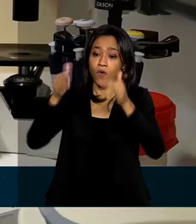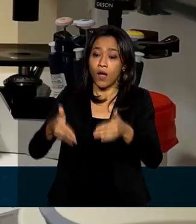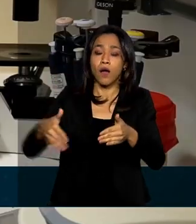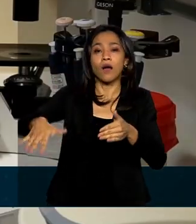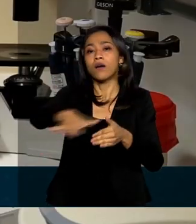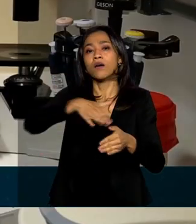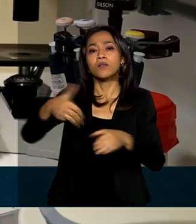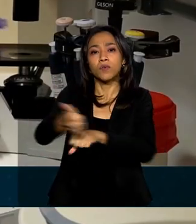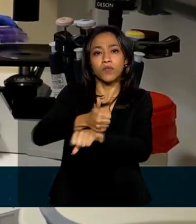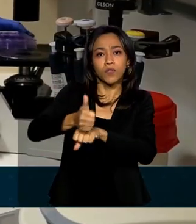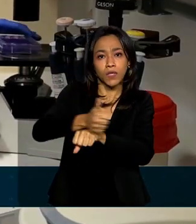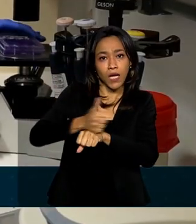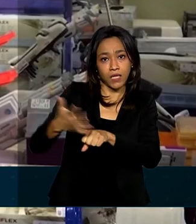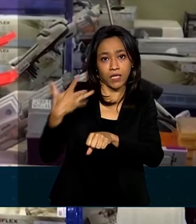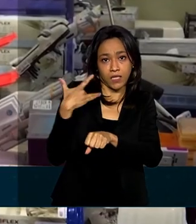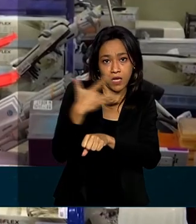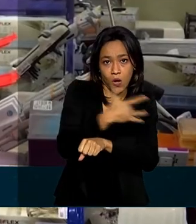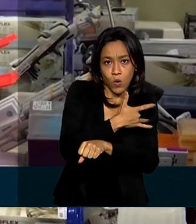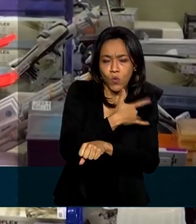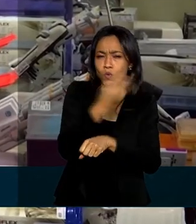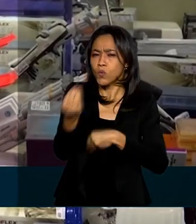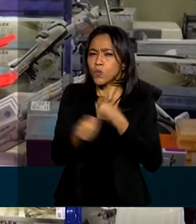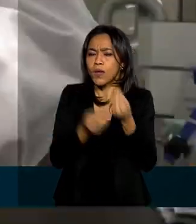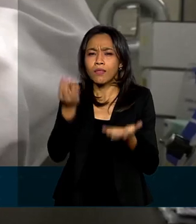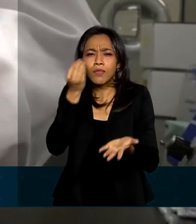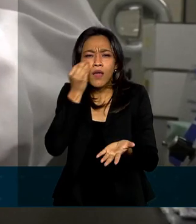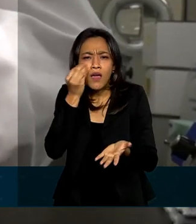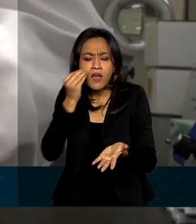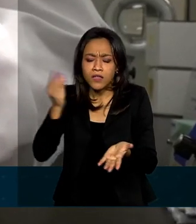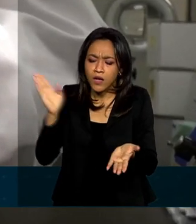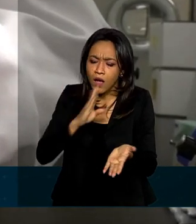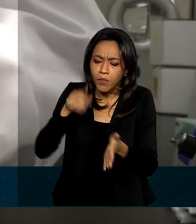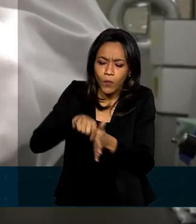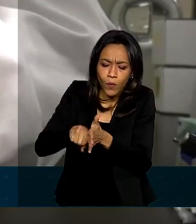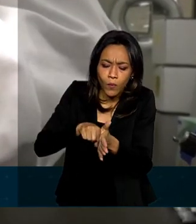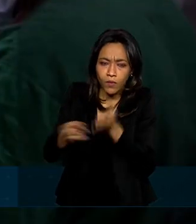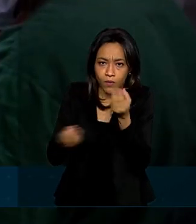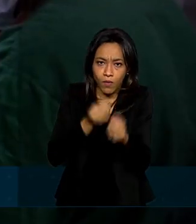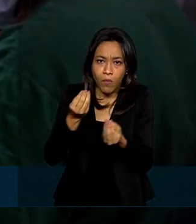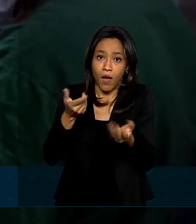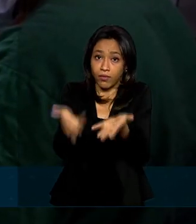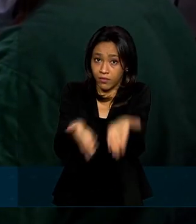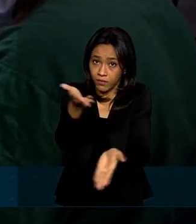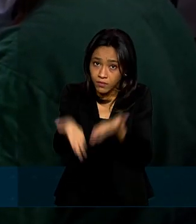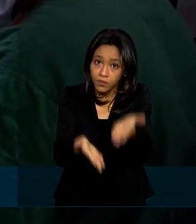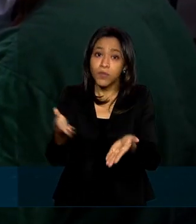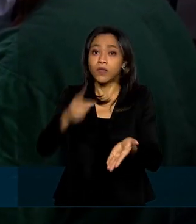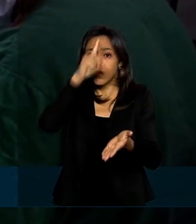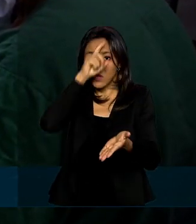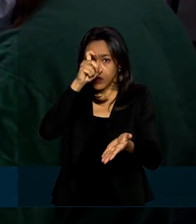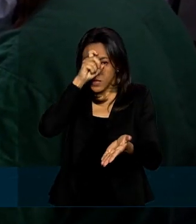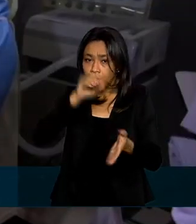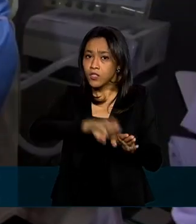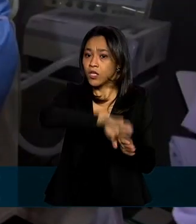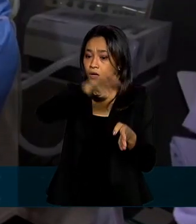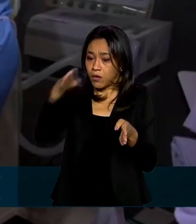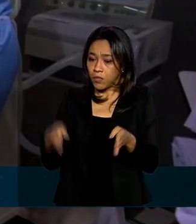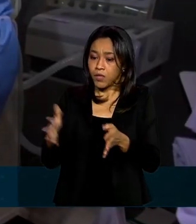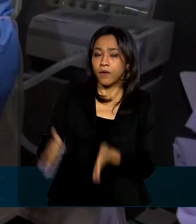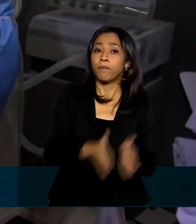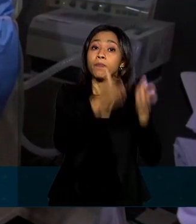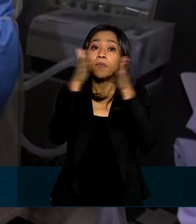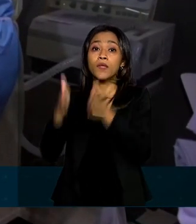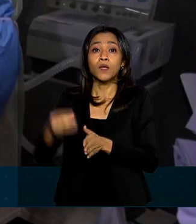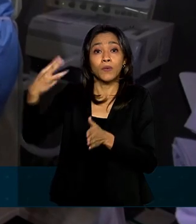básica, com lições sobre testes rápidos e atendimento em hospitais de campanha. E o terceiro